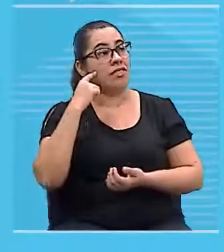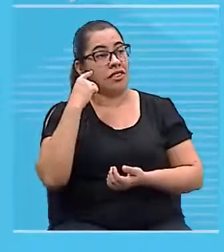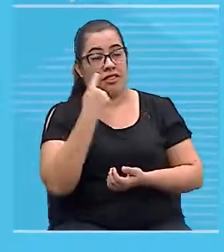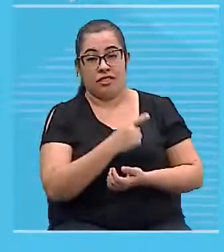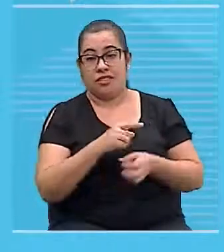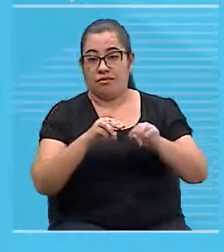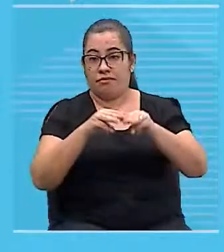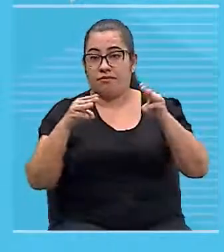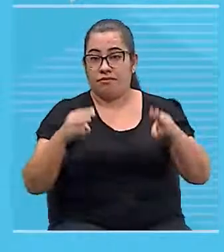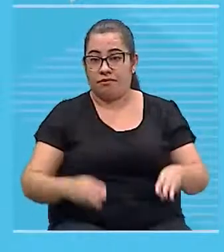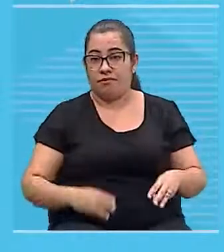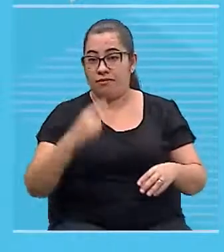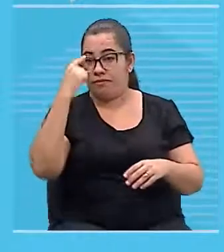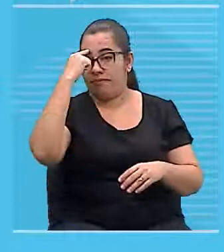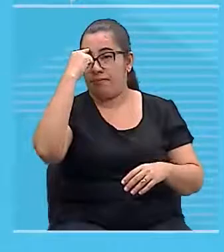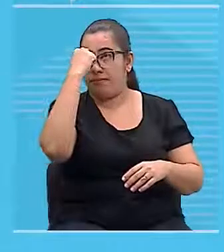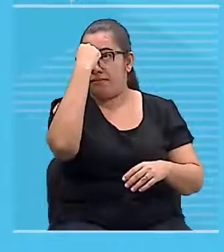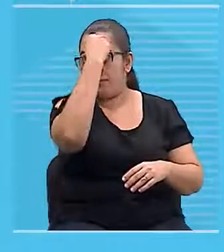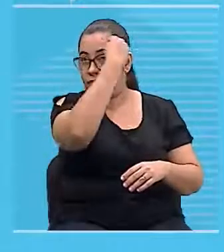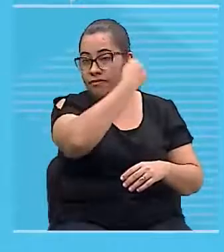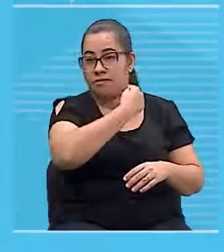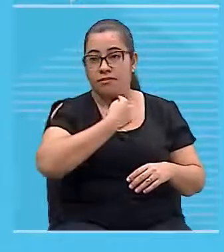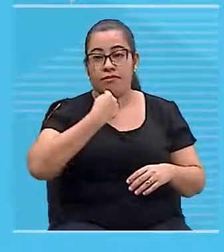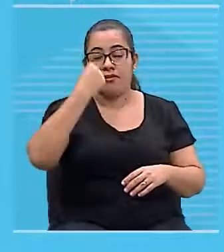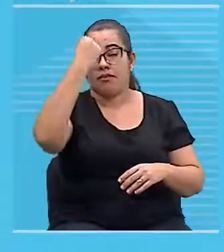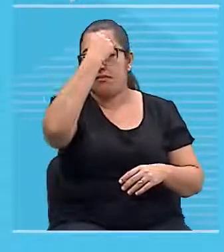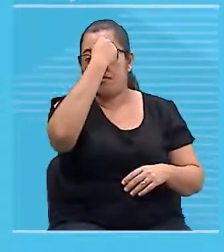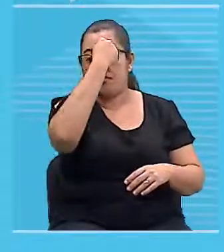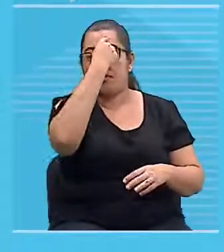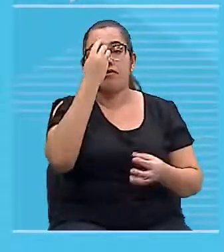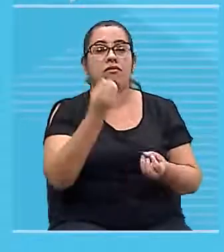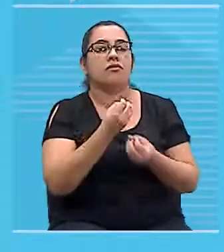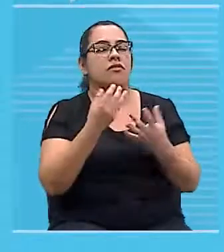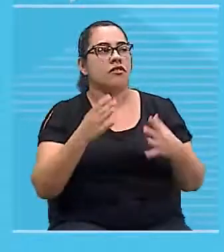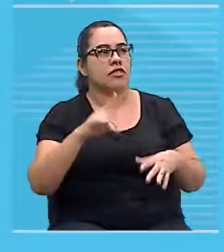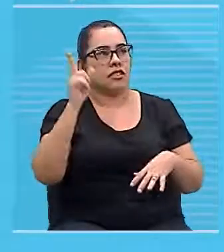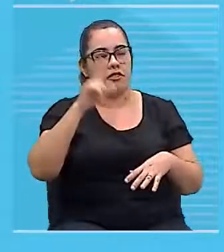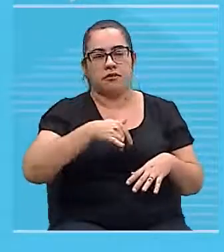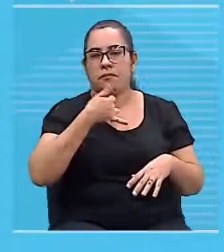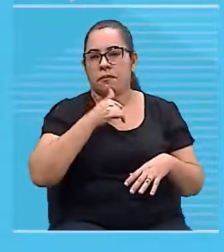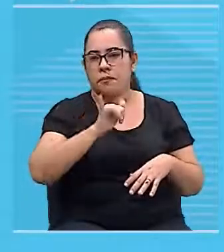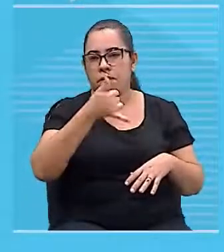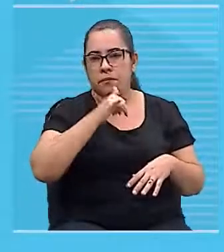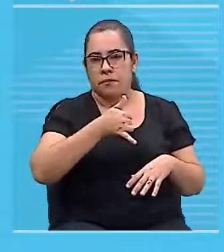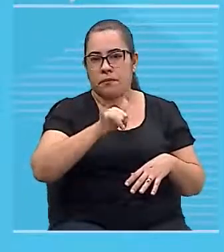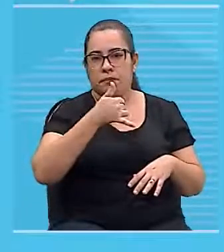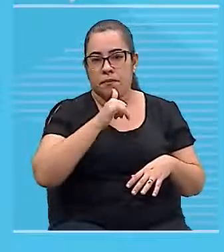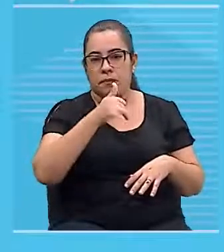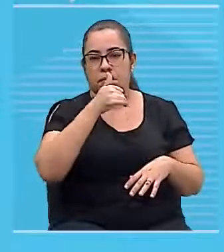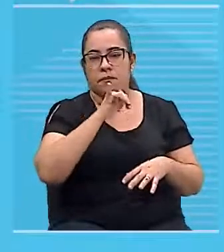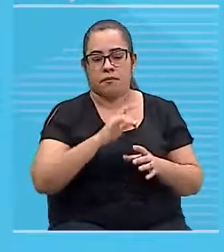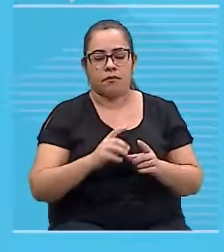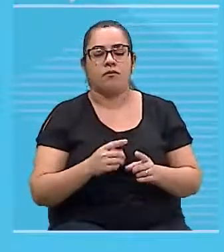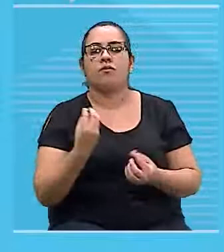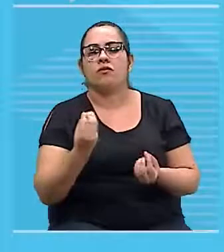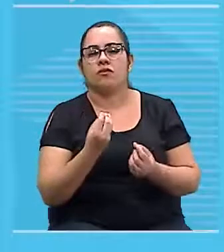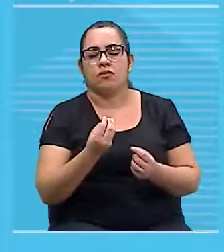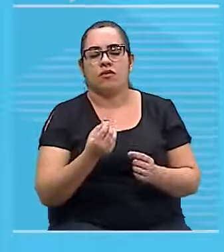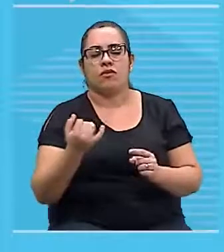-horário é porque a corrente elétrica está subindo o fio